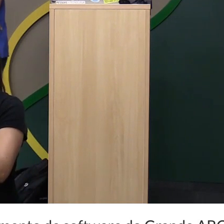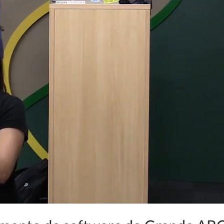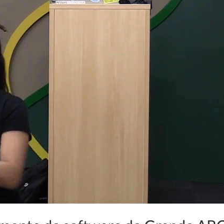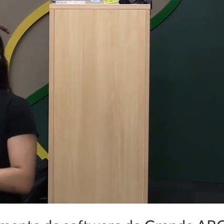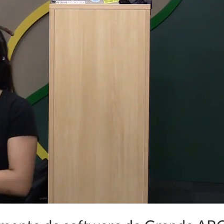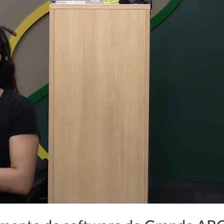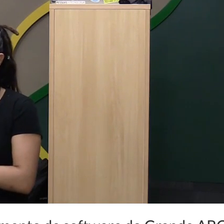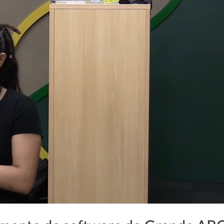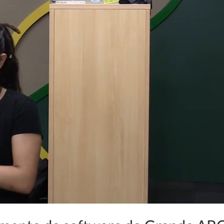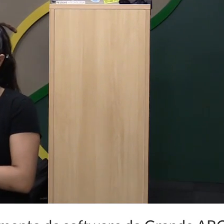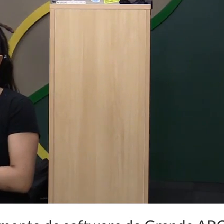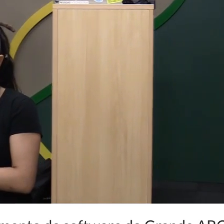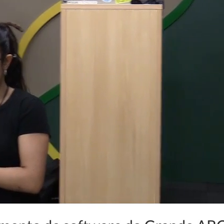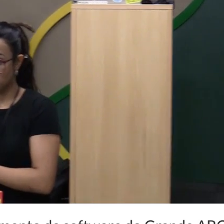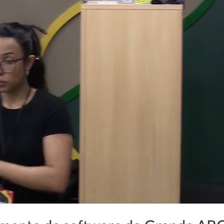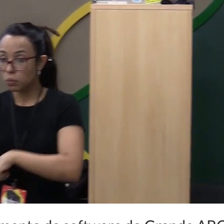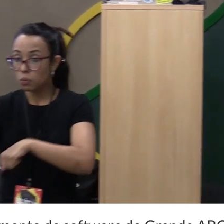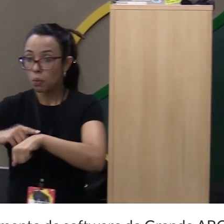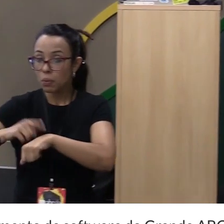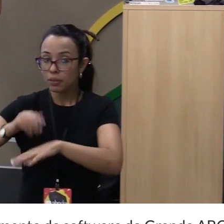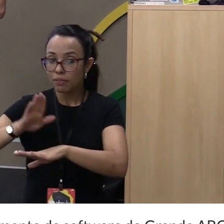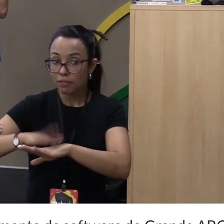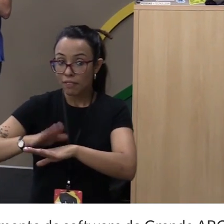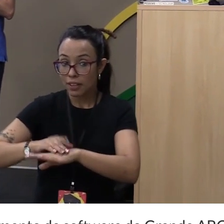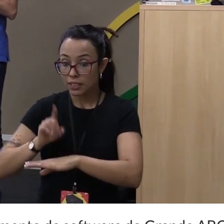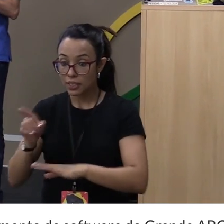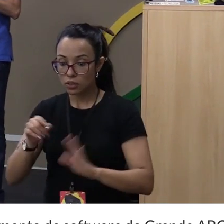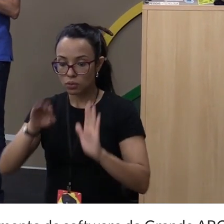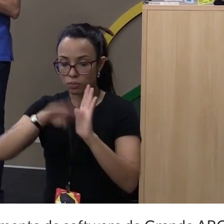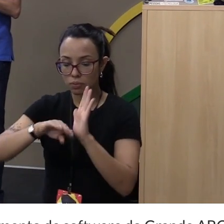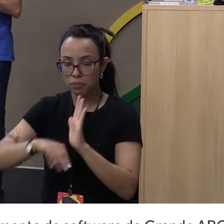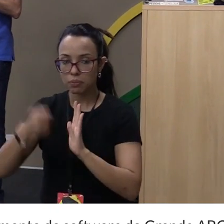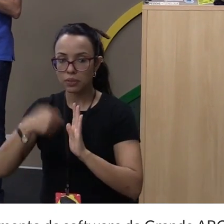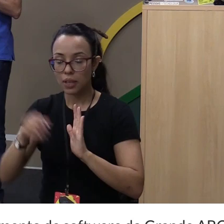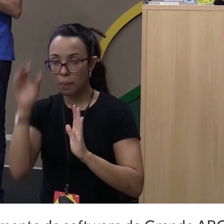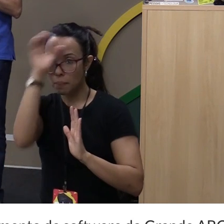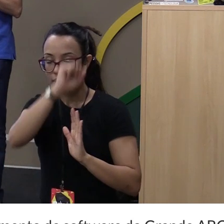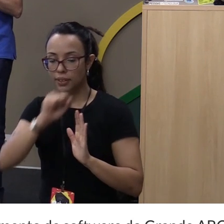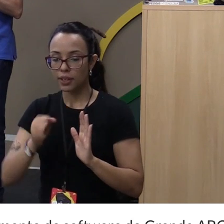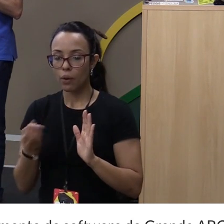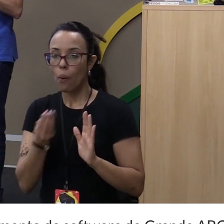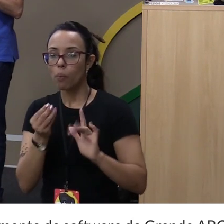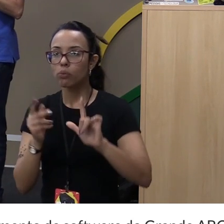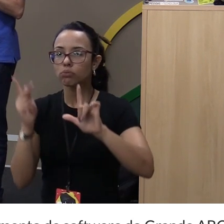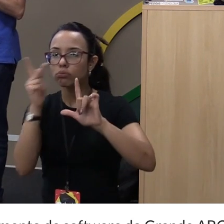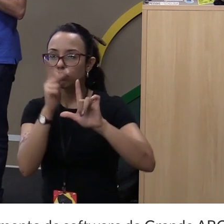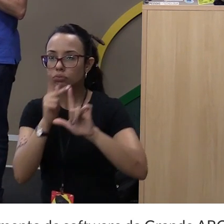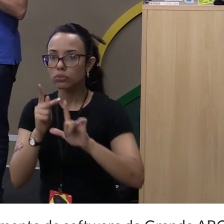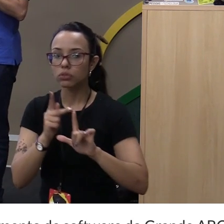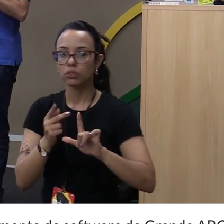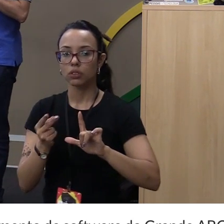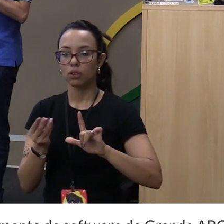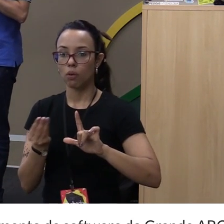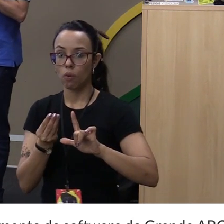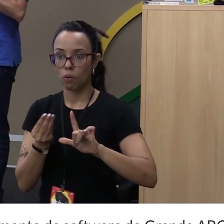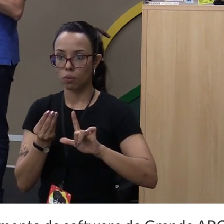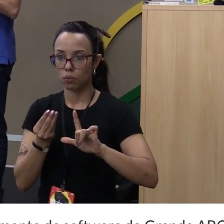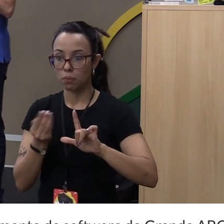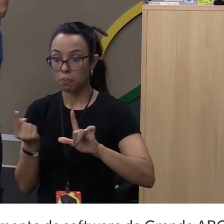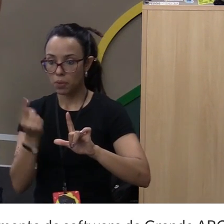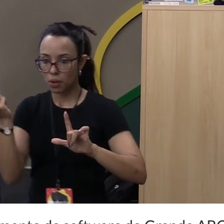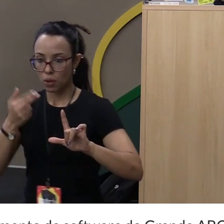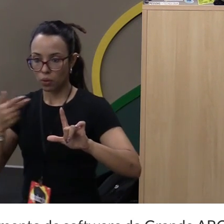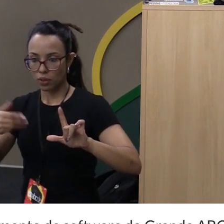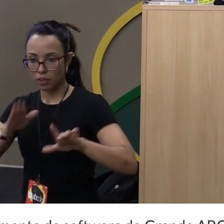quando você vai fazer web scrapping, você tem que aprender a navegar na página. A primeira coisa que você faz antes de fazer um scrapper,